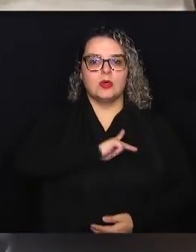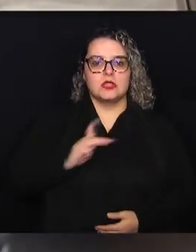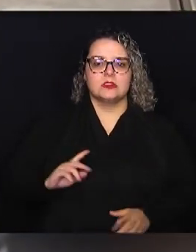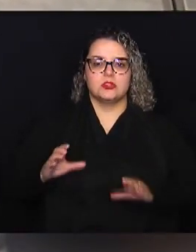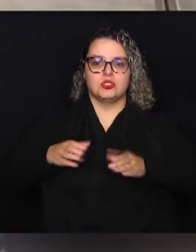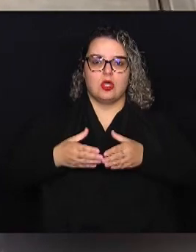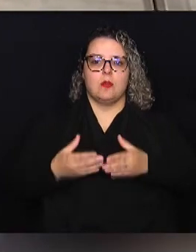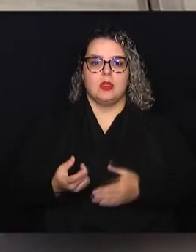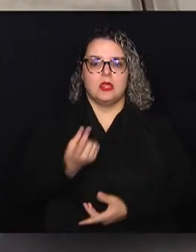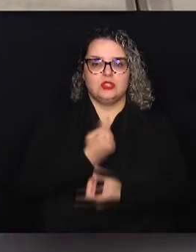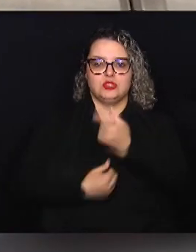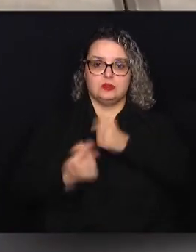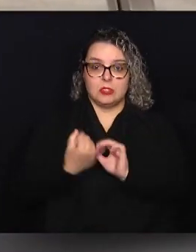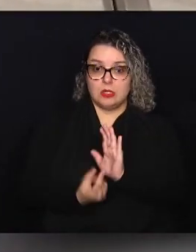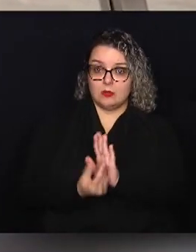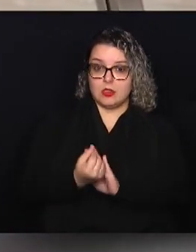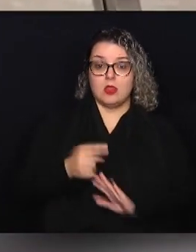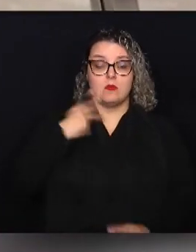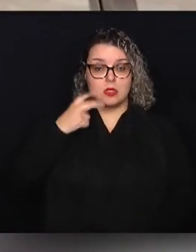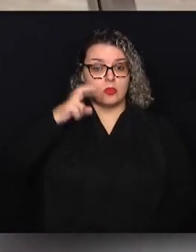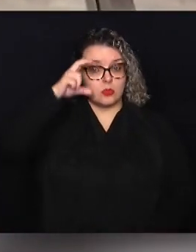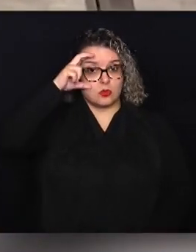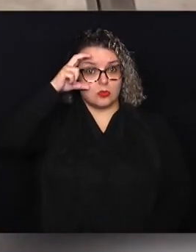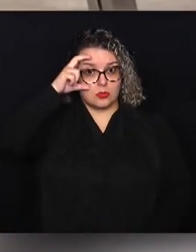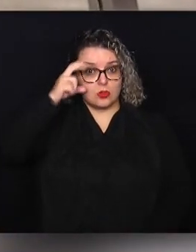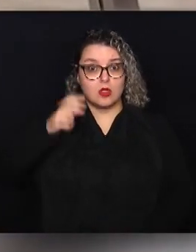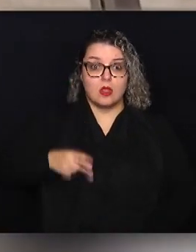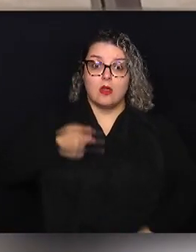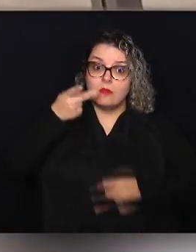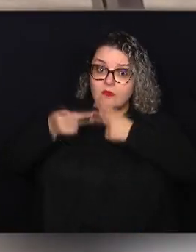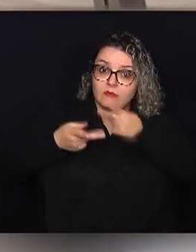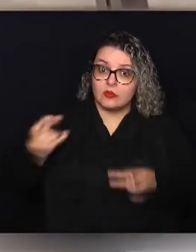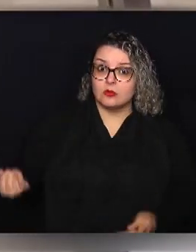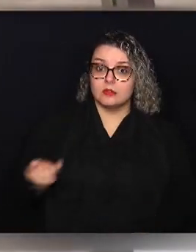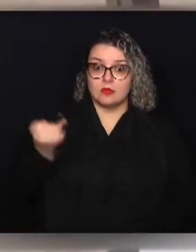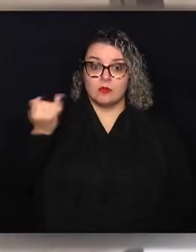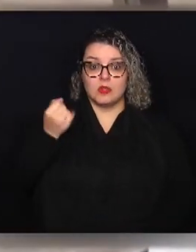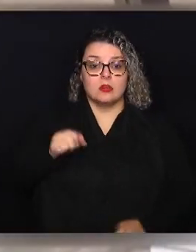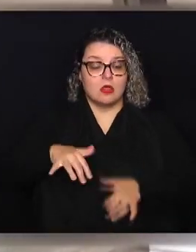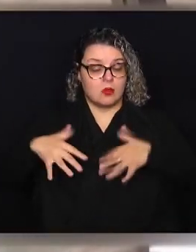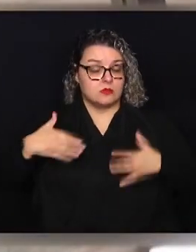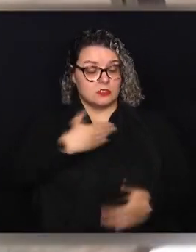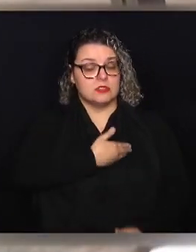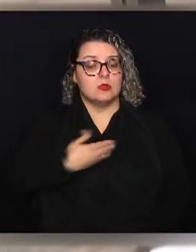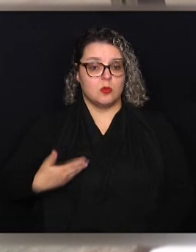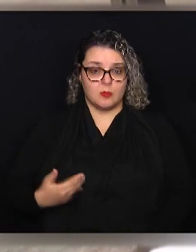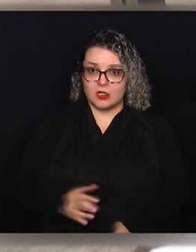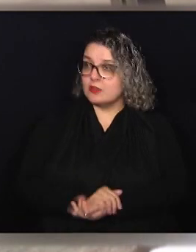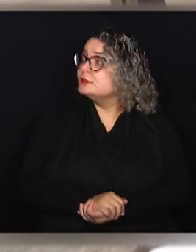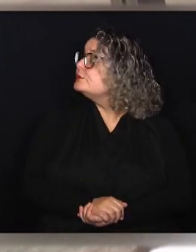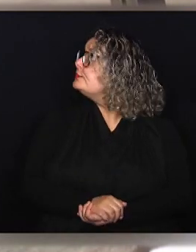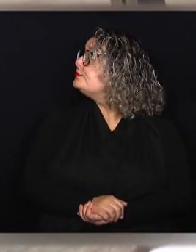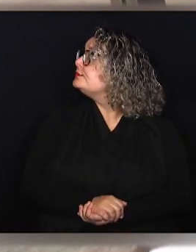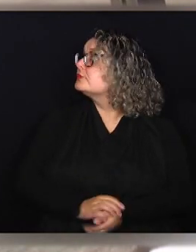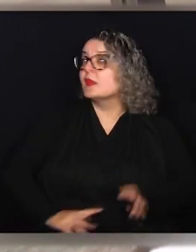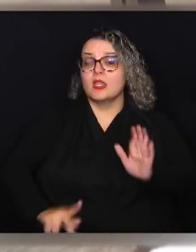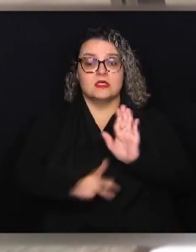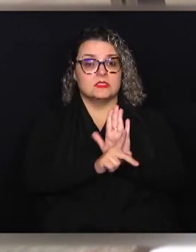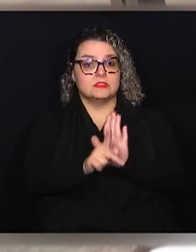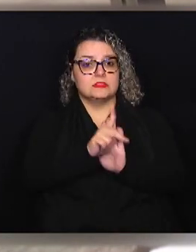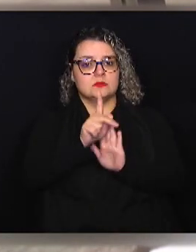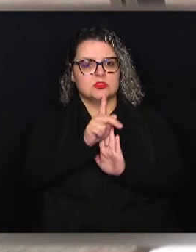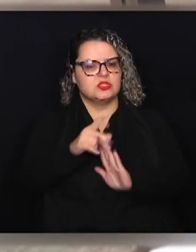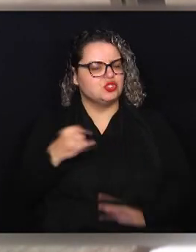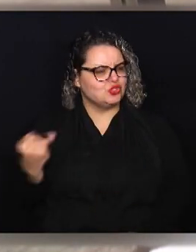de Finanças e Orçamento, Carlinhos Camelô, destacou a importância da audiência pública. Esse projeto, eu acho ele de extrema